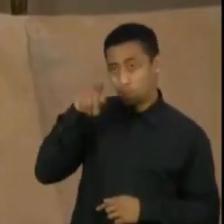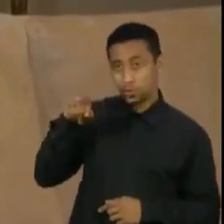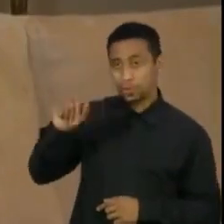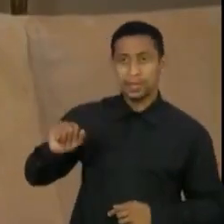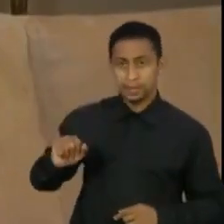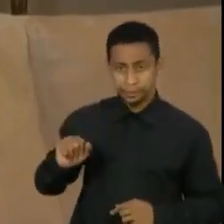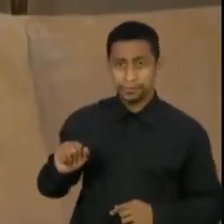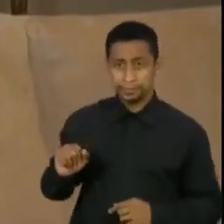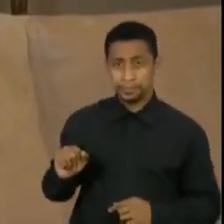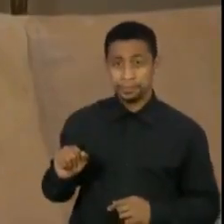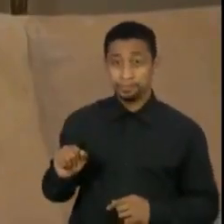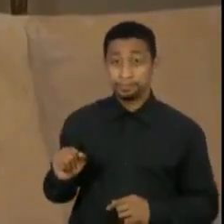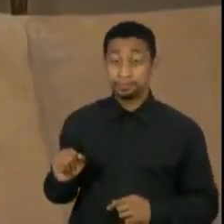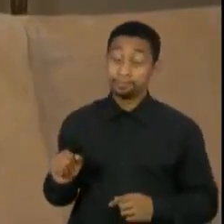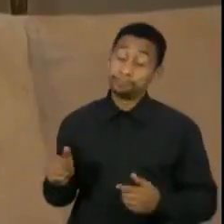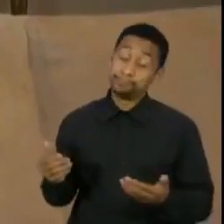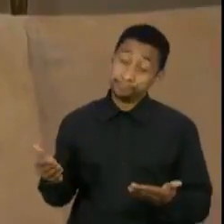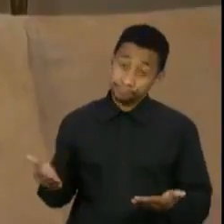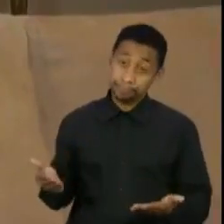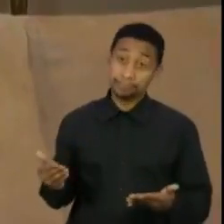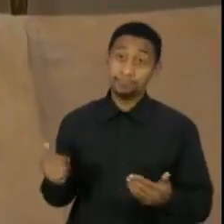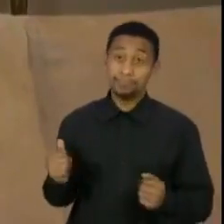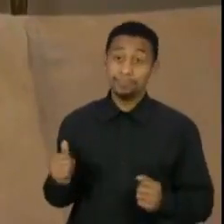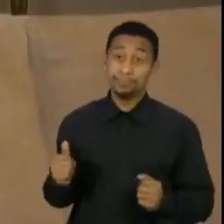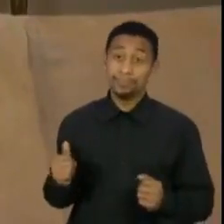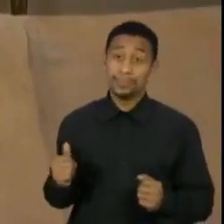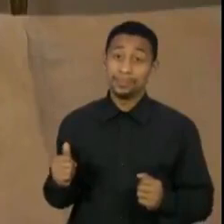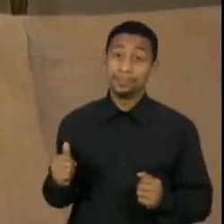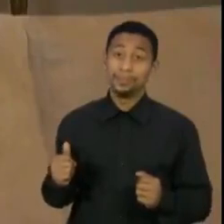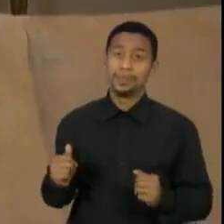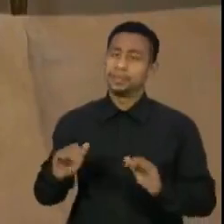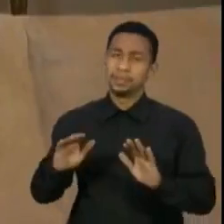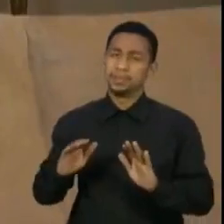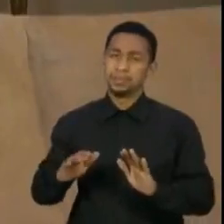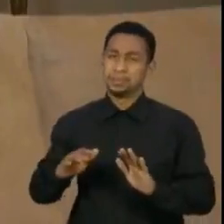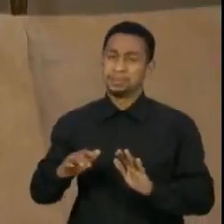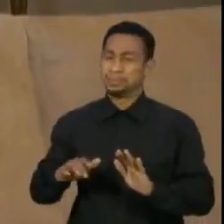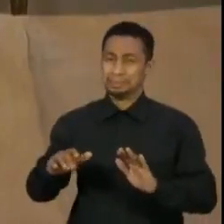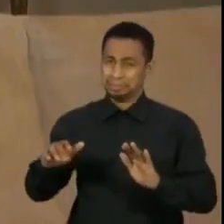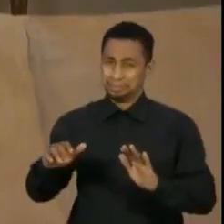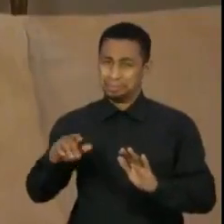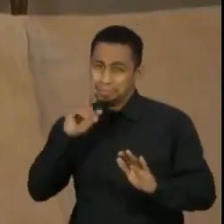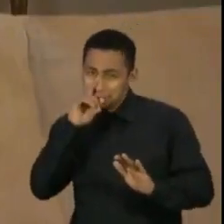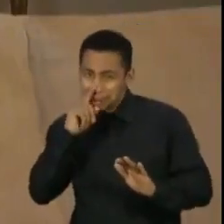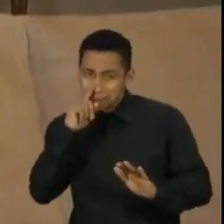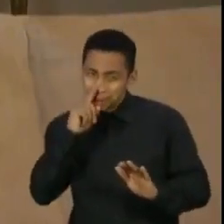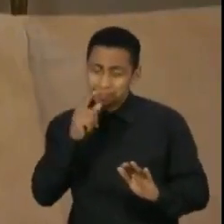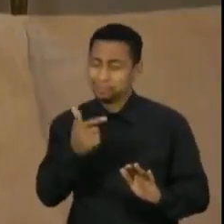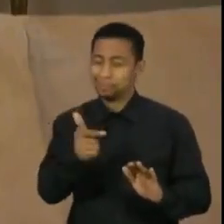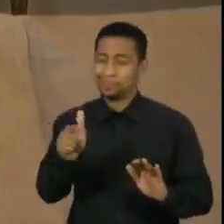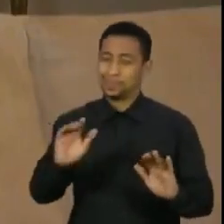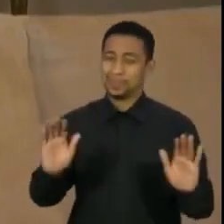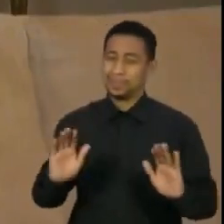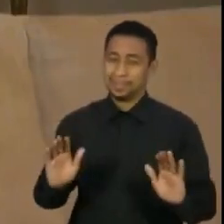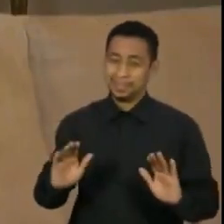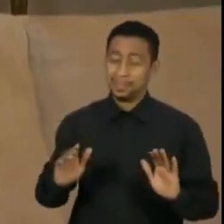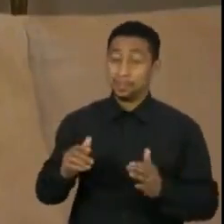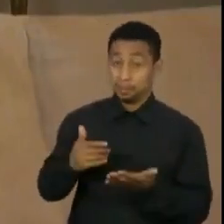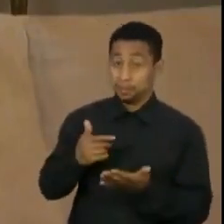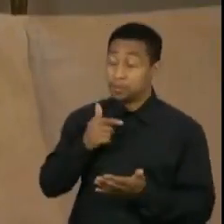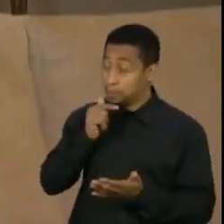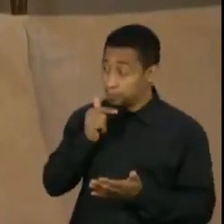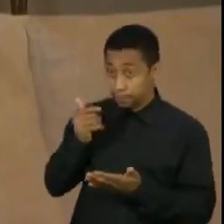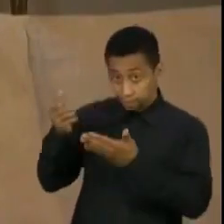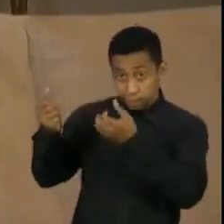nós referimos, então eu não vejo esse risco que o professor Vilas